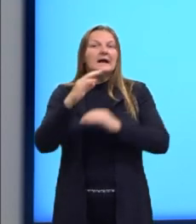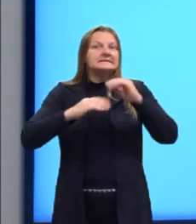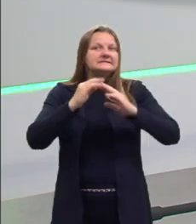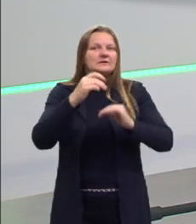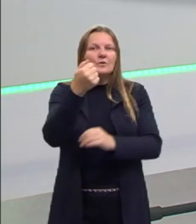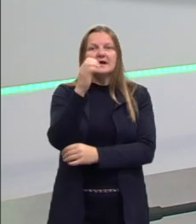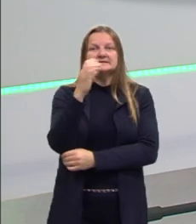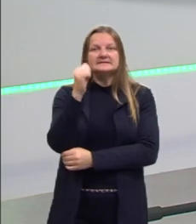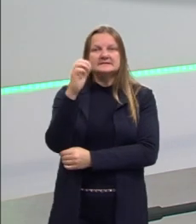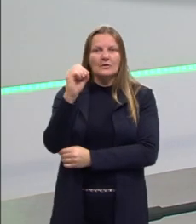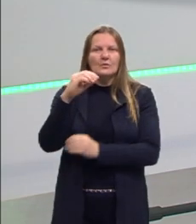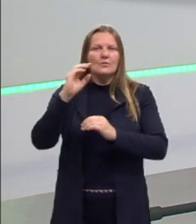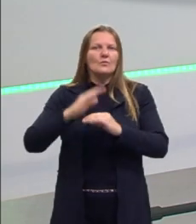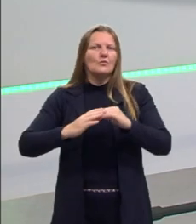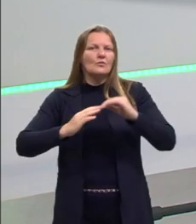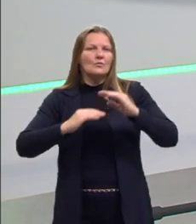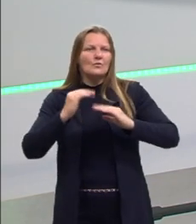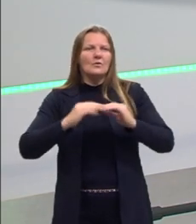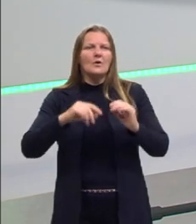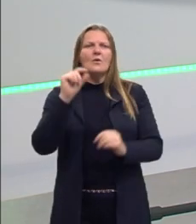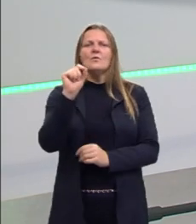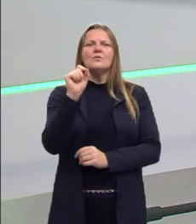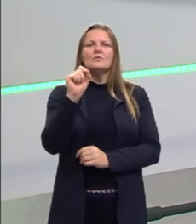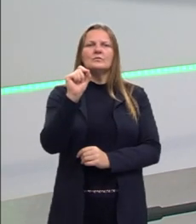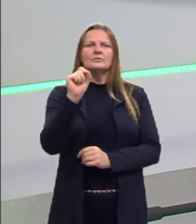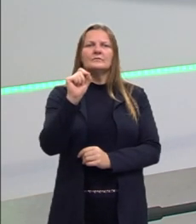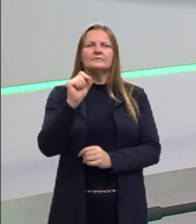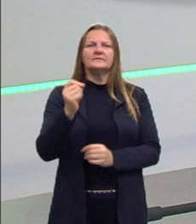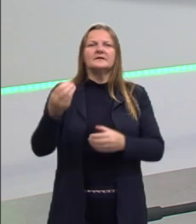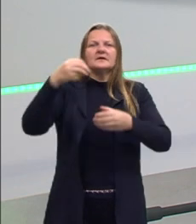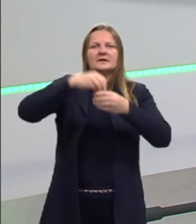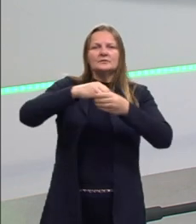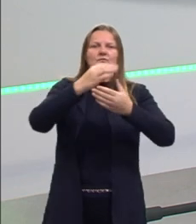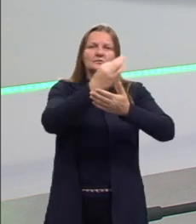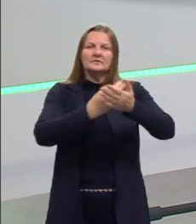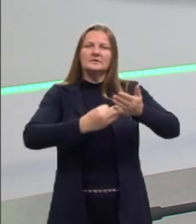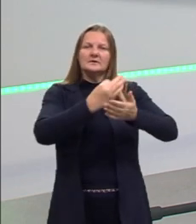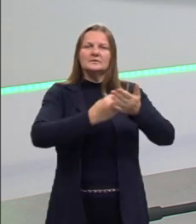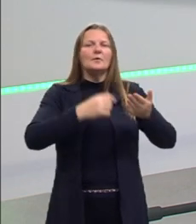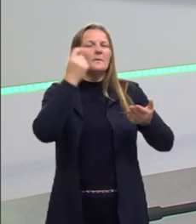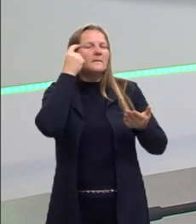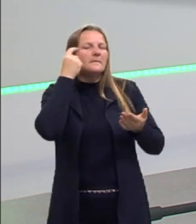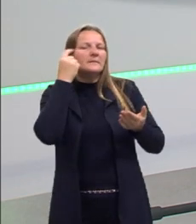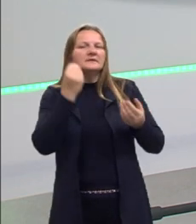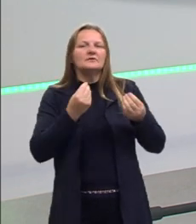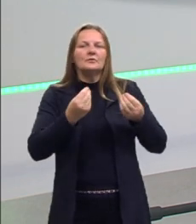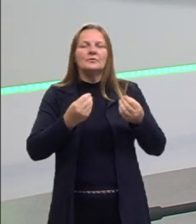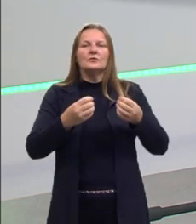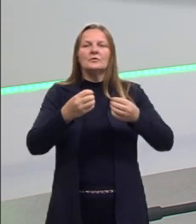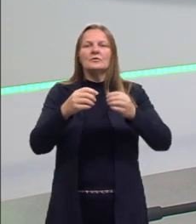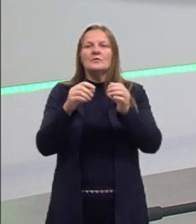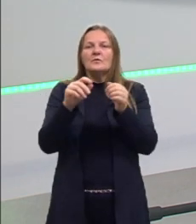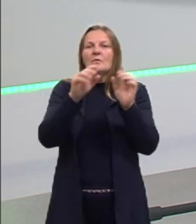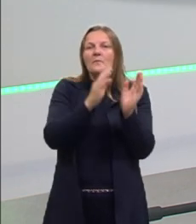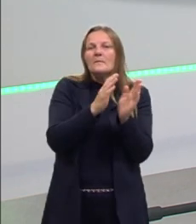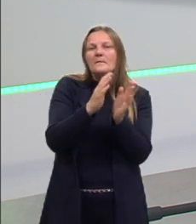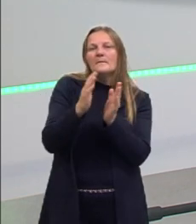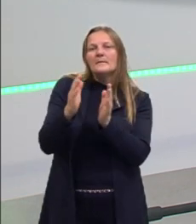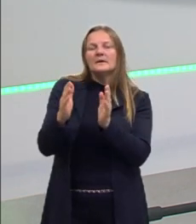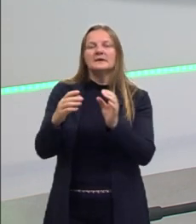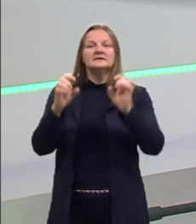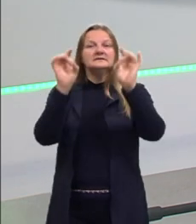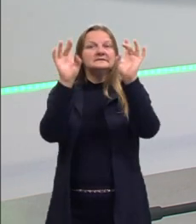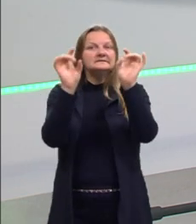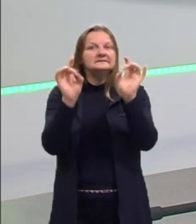a gente vai olhar dentro do texto propriamente, mas antes de olhar dentro desse texto, a gente pensa nessas partes mais específicas,